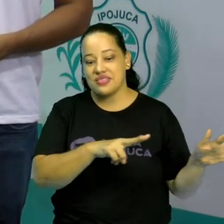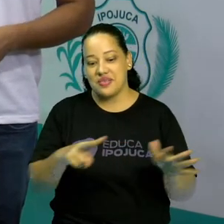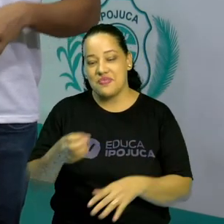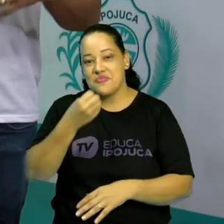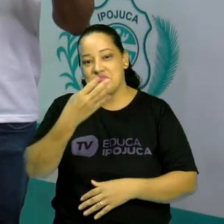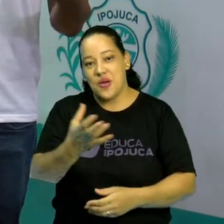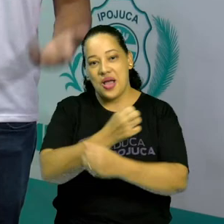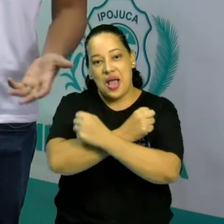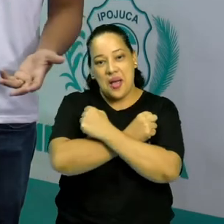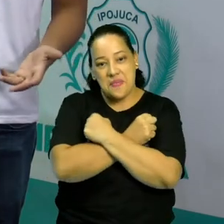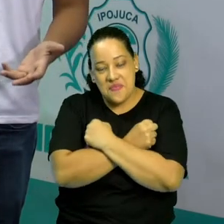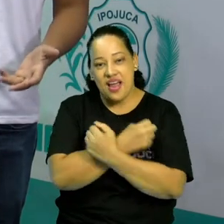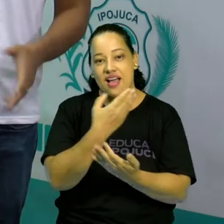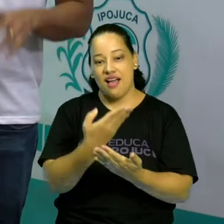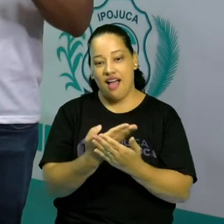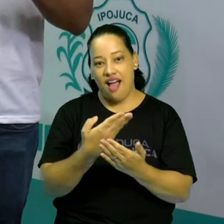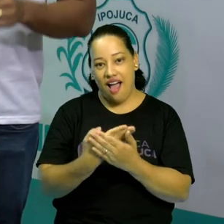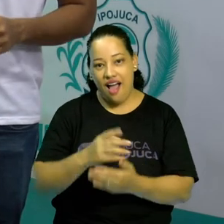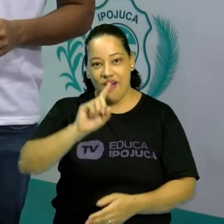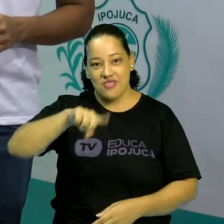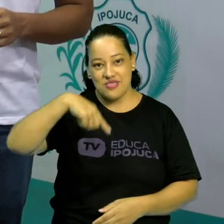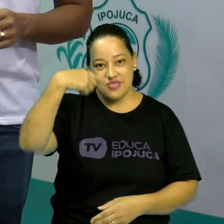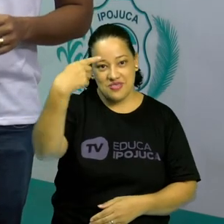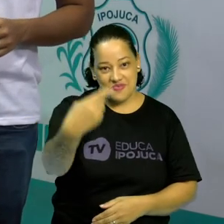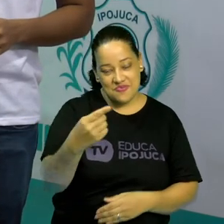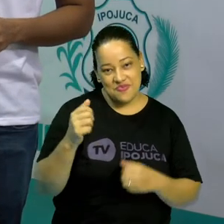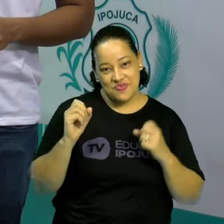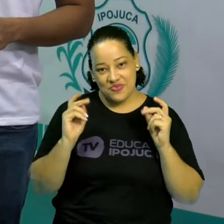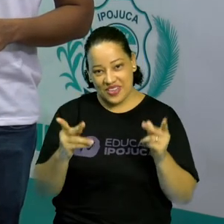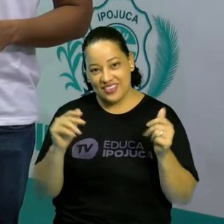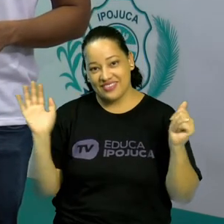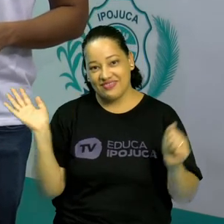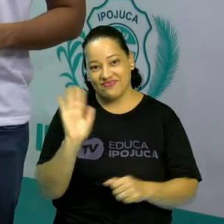e até a nossa próxima aula semana que vem.